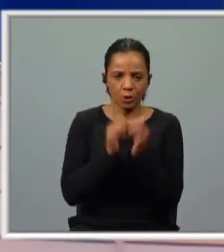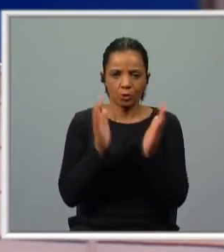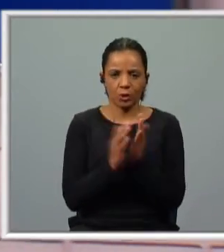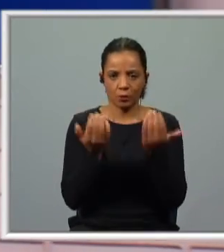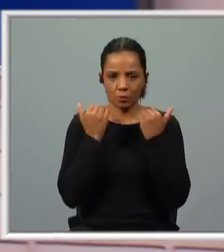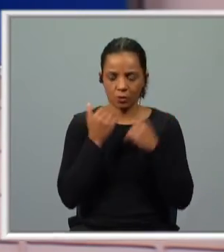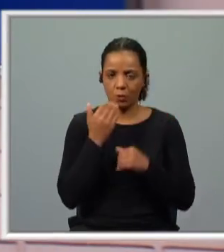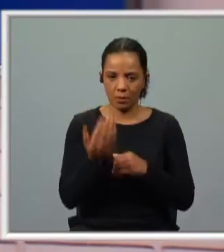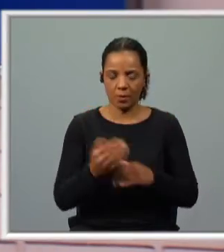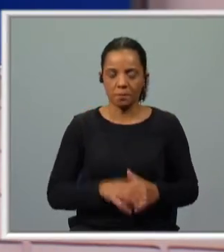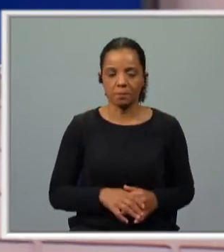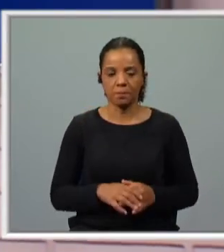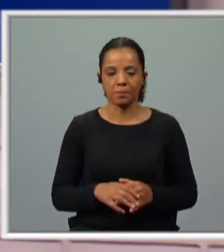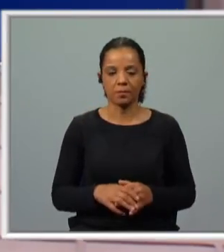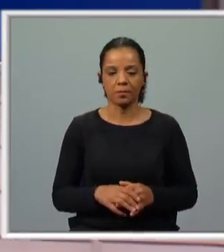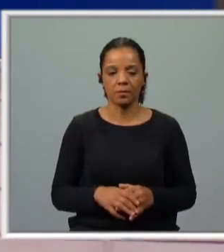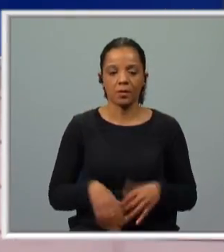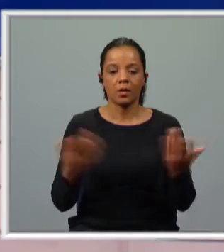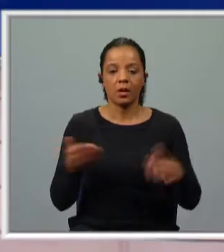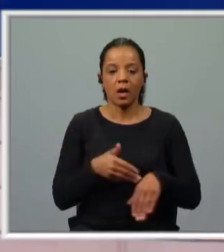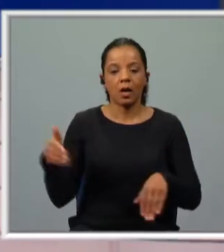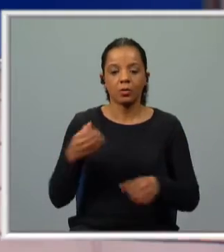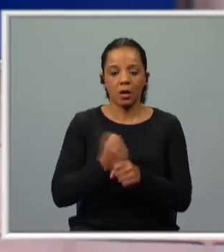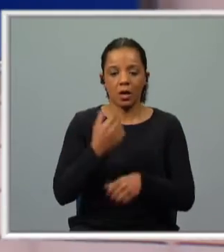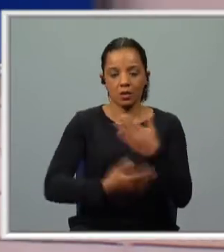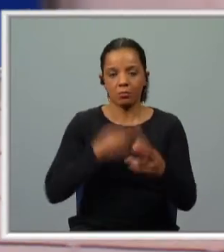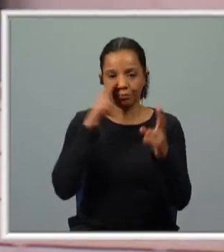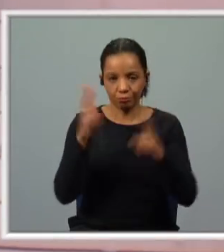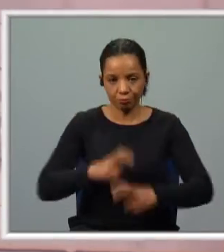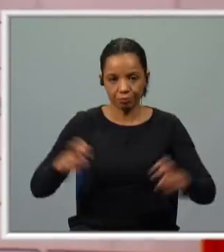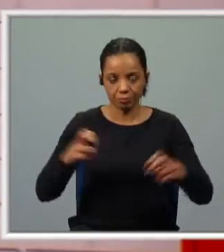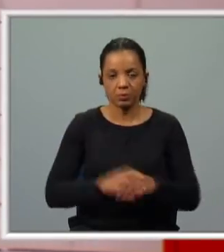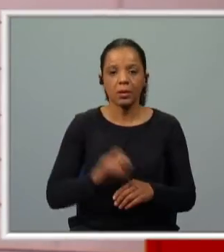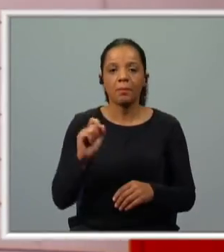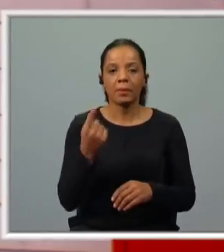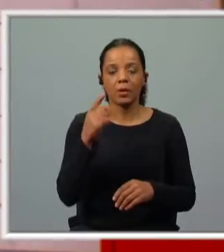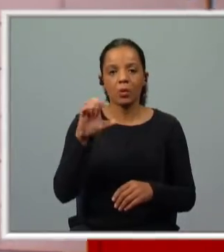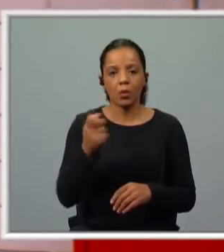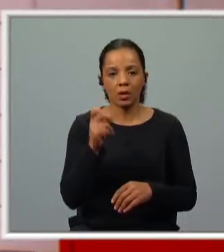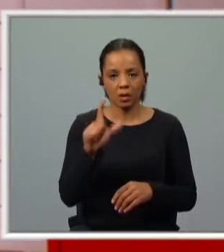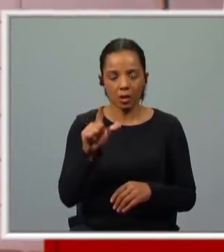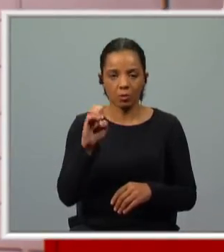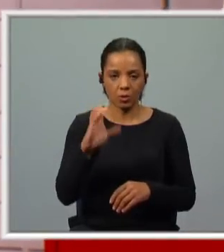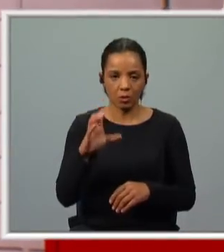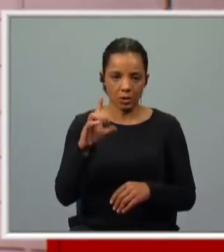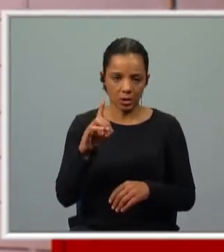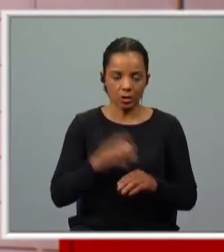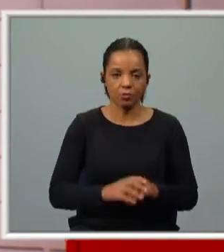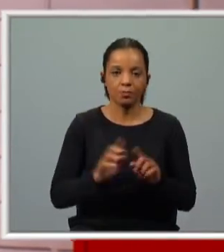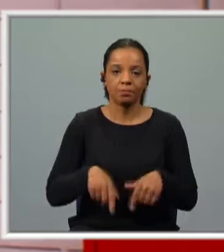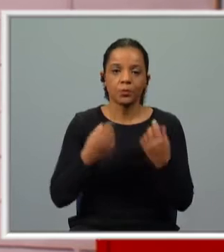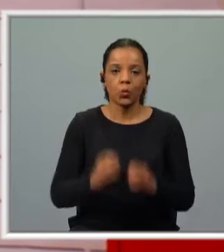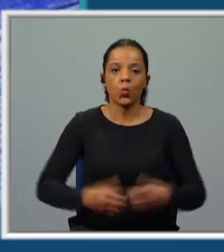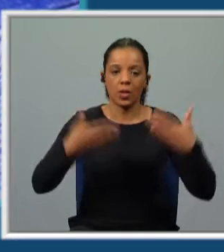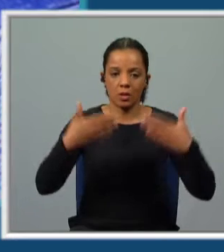informações que te pedi. O tempo da ação, os descobrimentos, primeiro quartel do século XVI. Depois, o início da